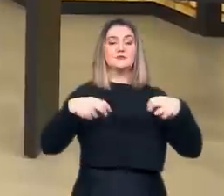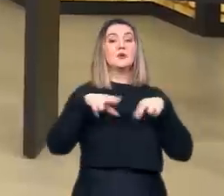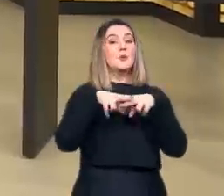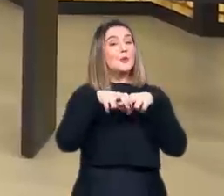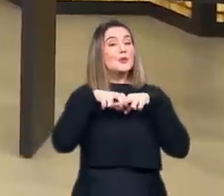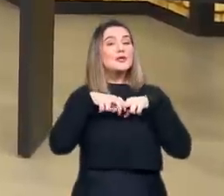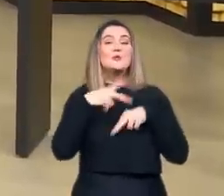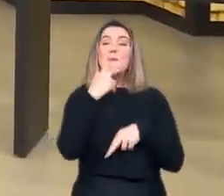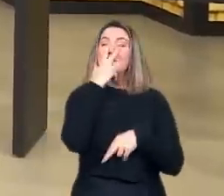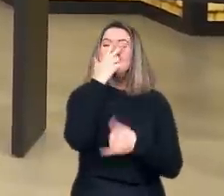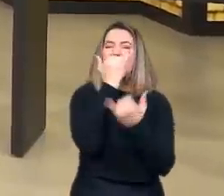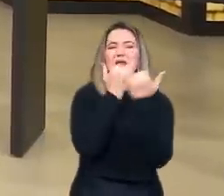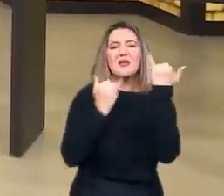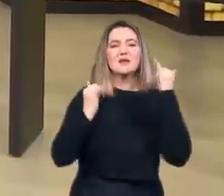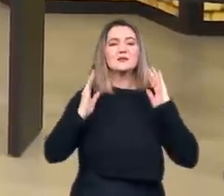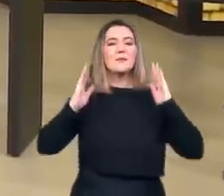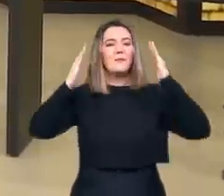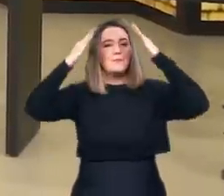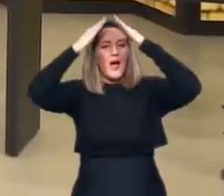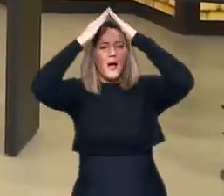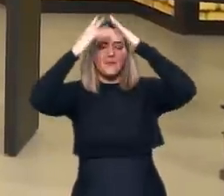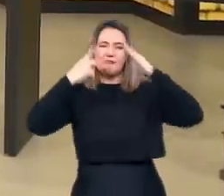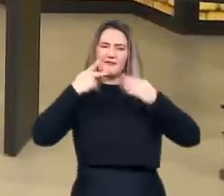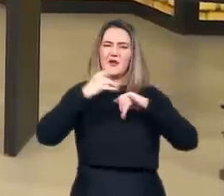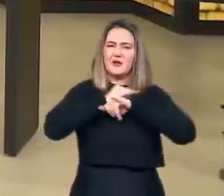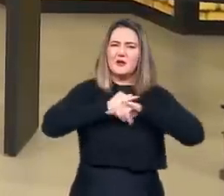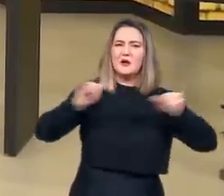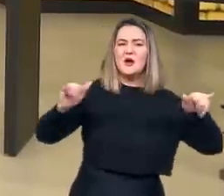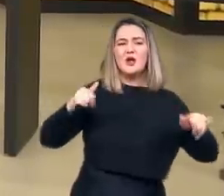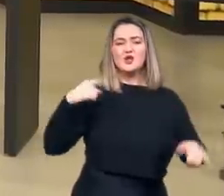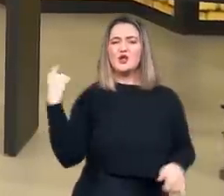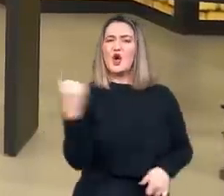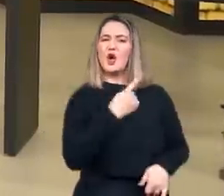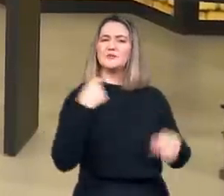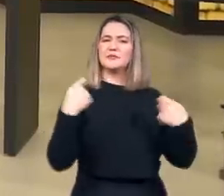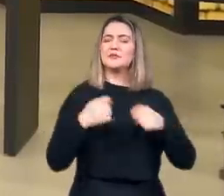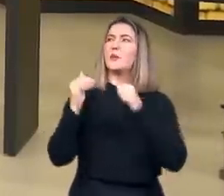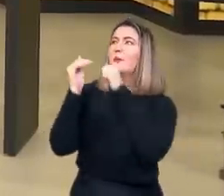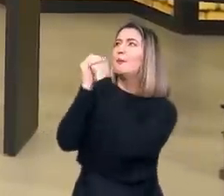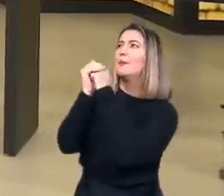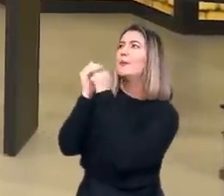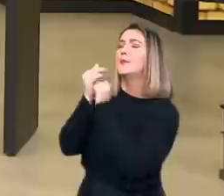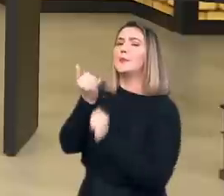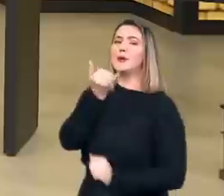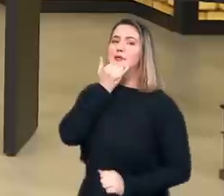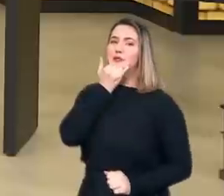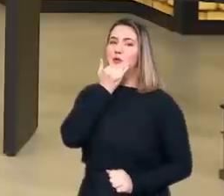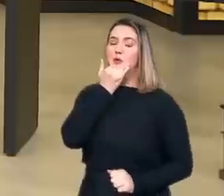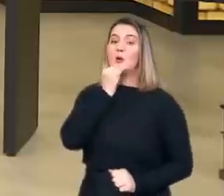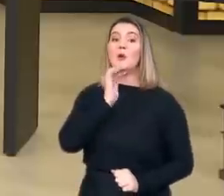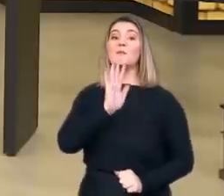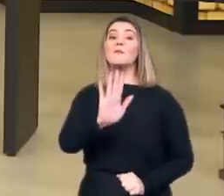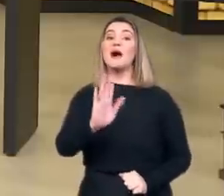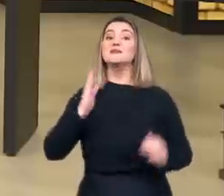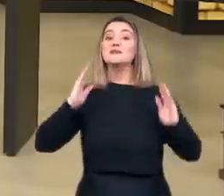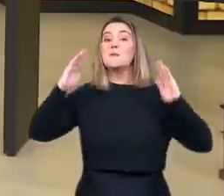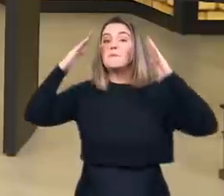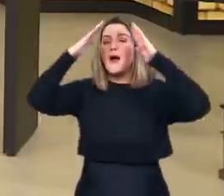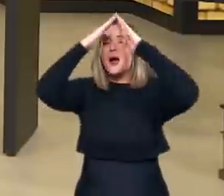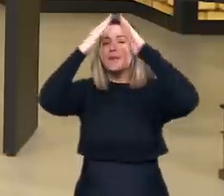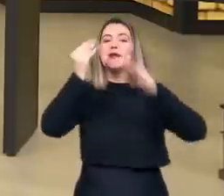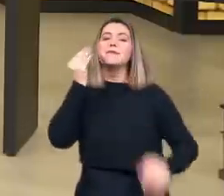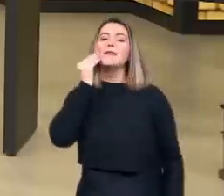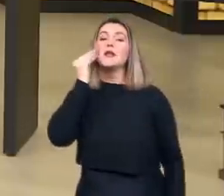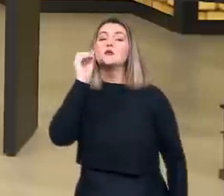parece estar em vantagem com o seu anúncio público de arrependimento. Porém, ele cai em descrédito quando tenta diminuir